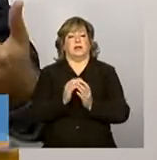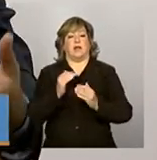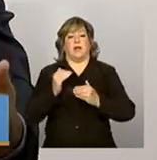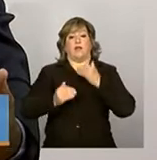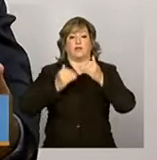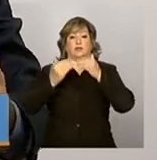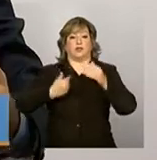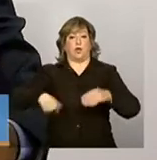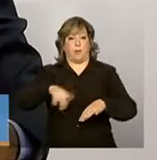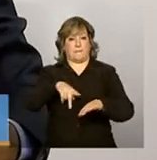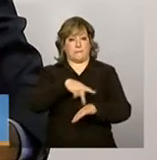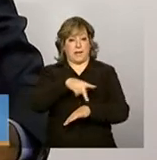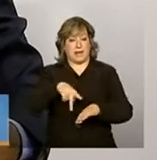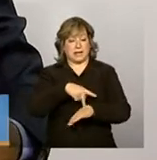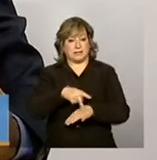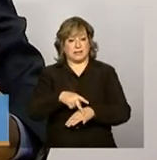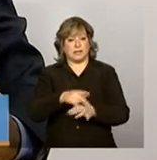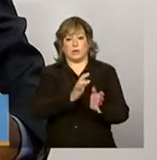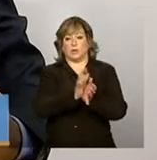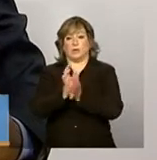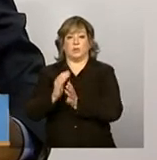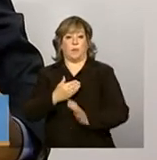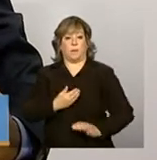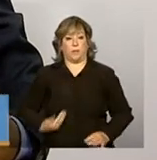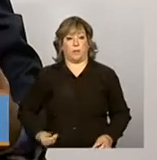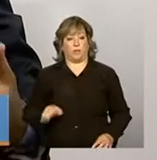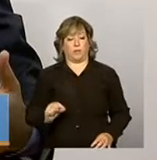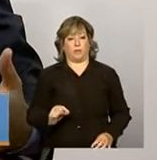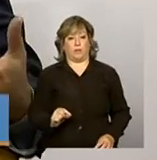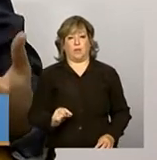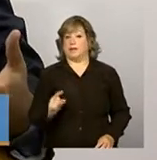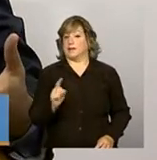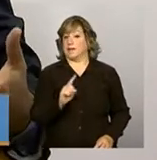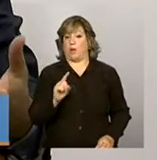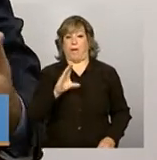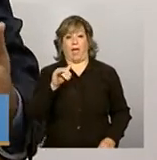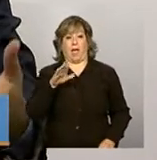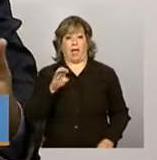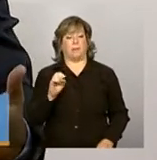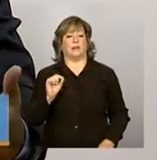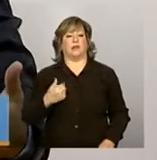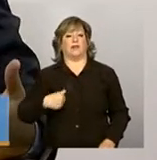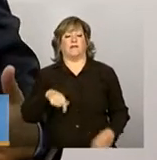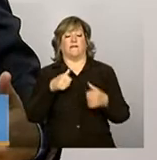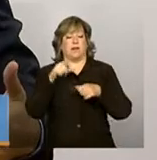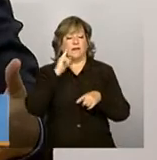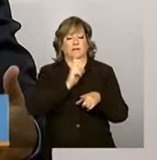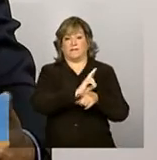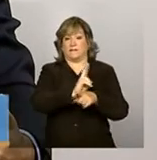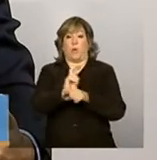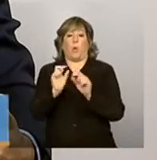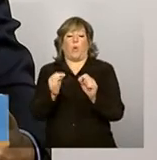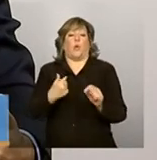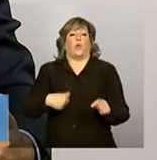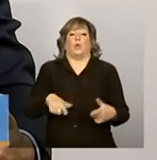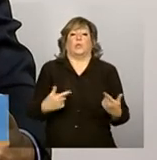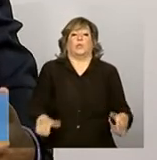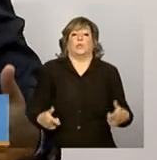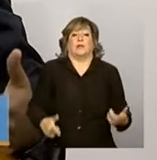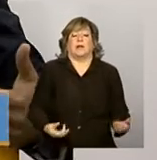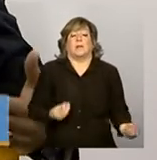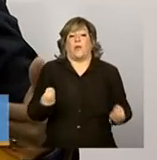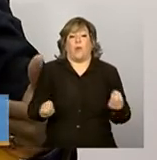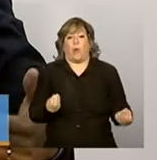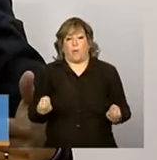instituições públicas. Não cabe nós tentar ficar fiscalizando o nós não temos condição de fiscalizar.